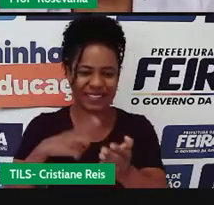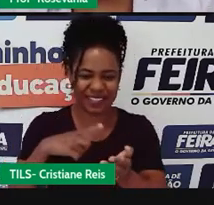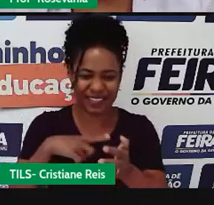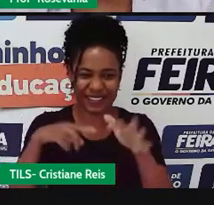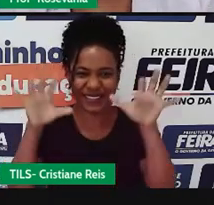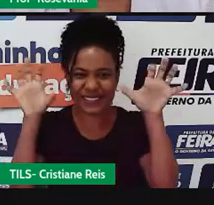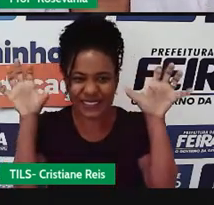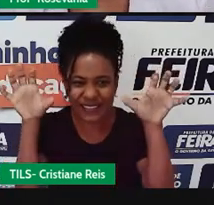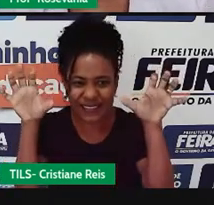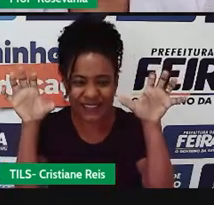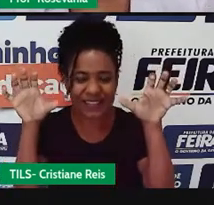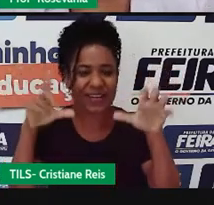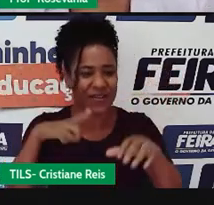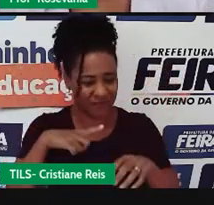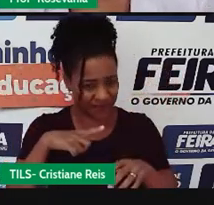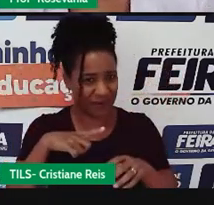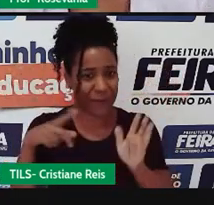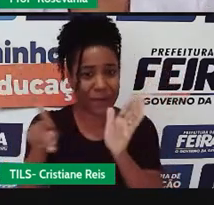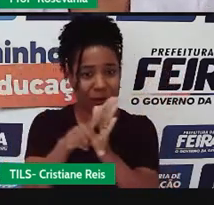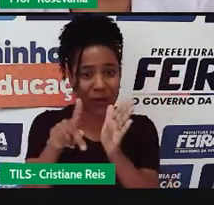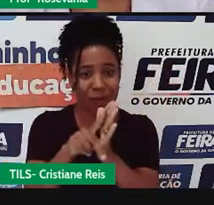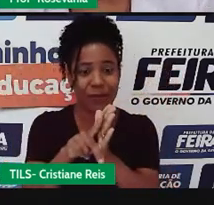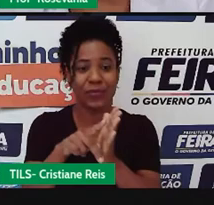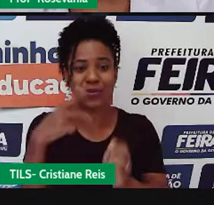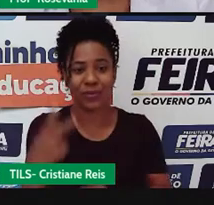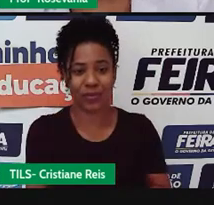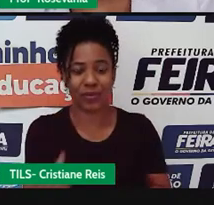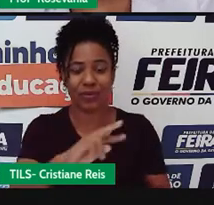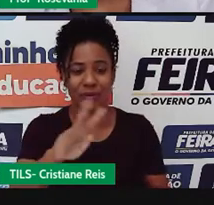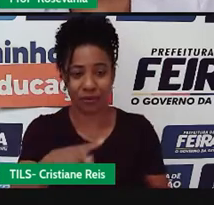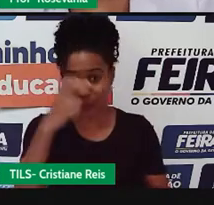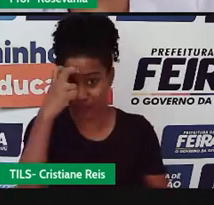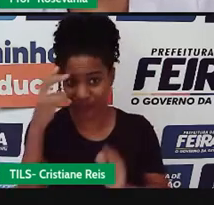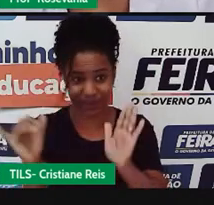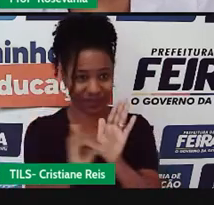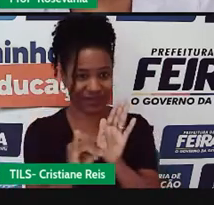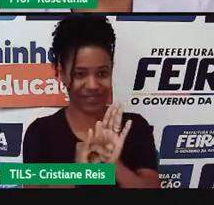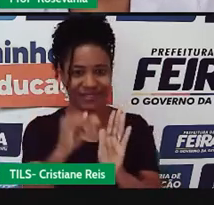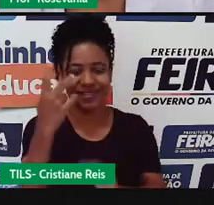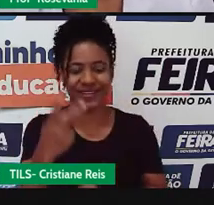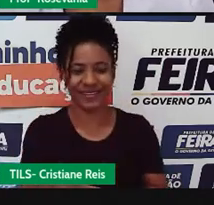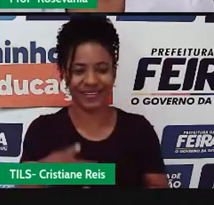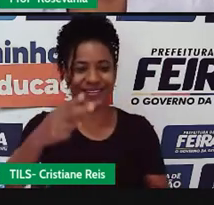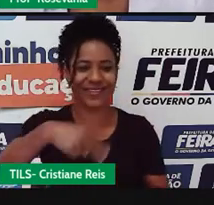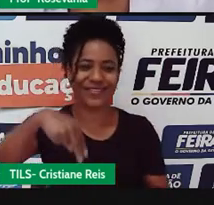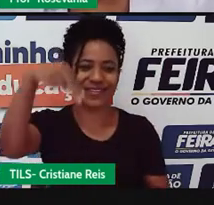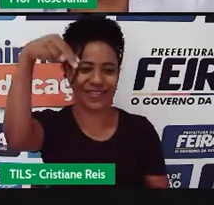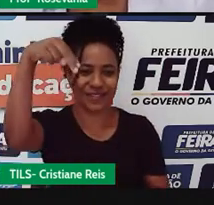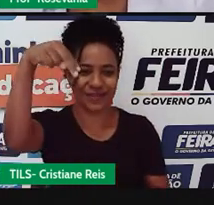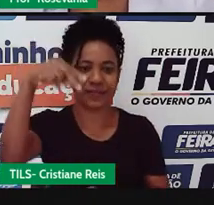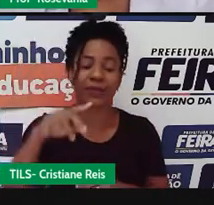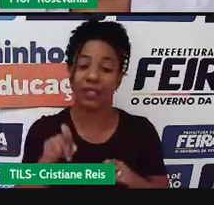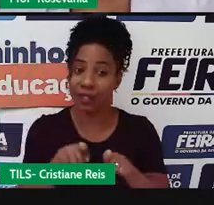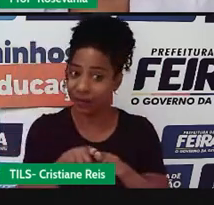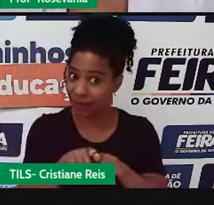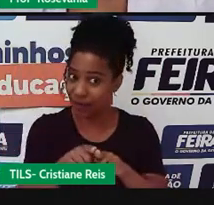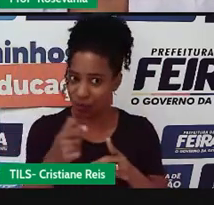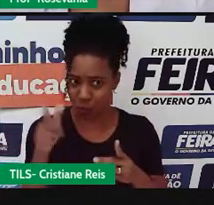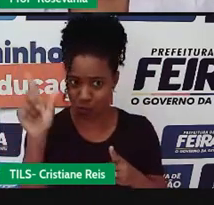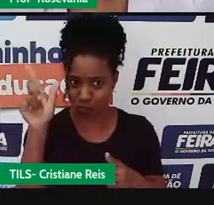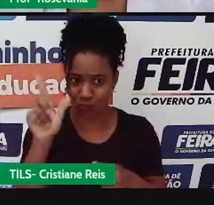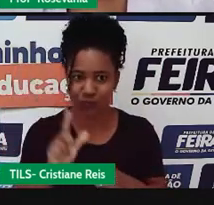traz muita coisa do nosso, né, da nossa identidade. Bom, o outro é o Paraguai, né,